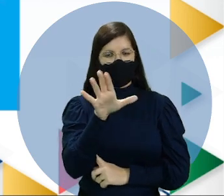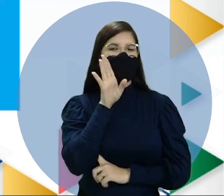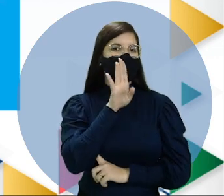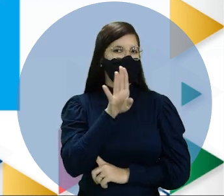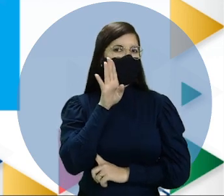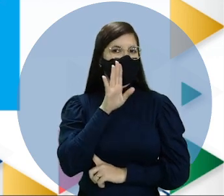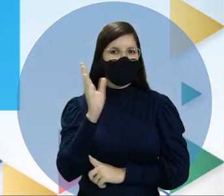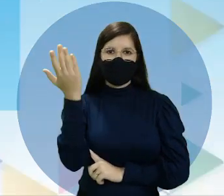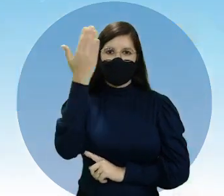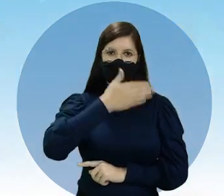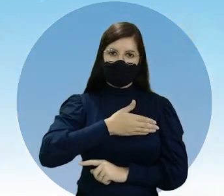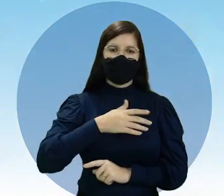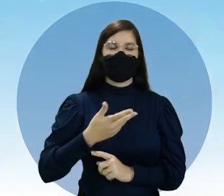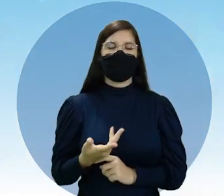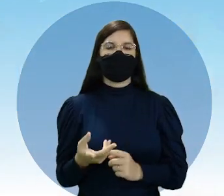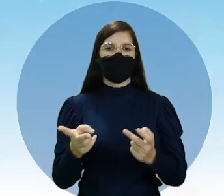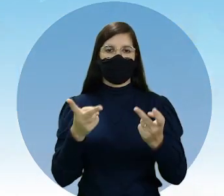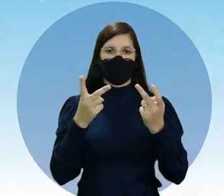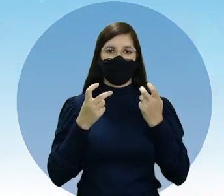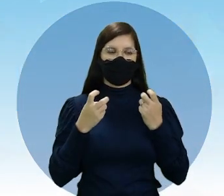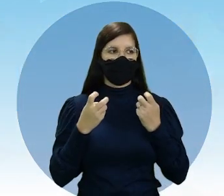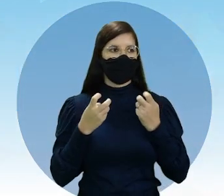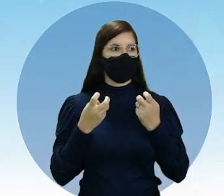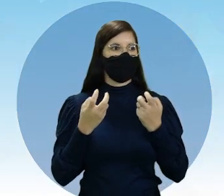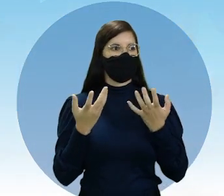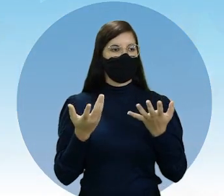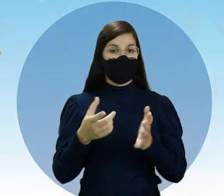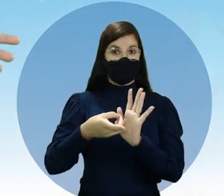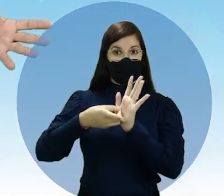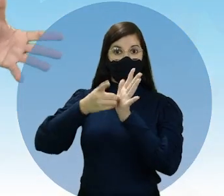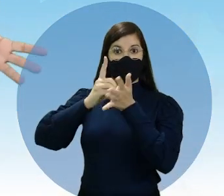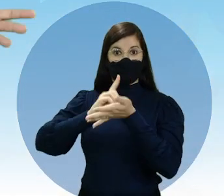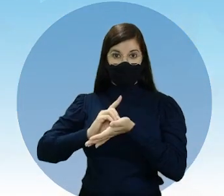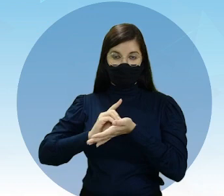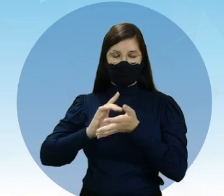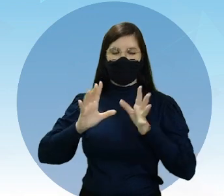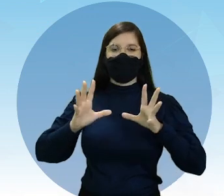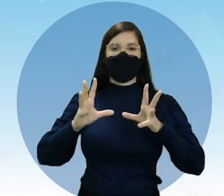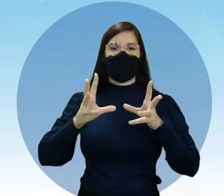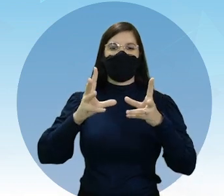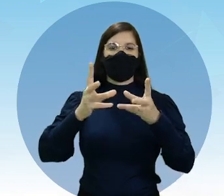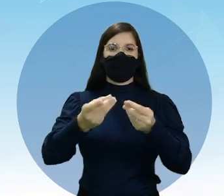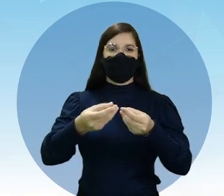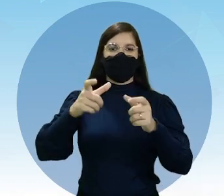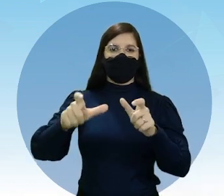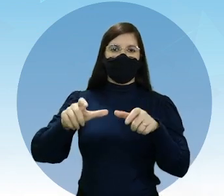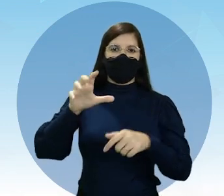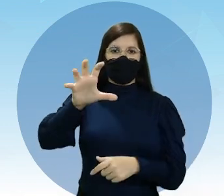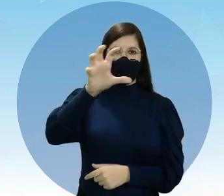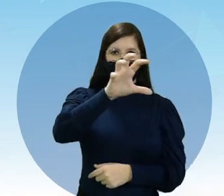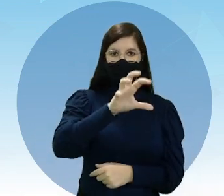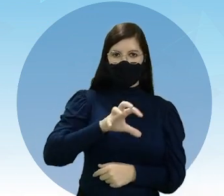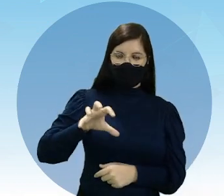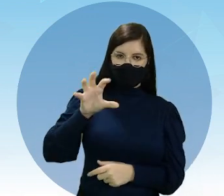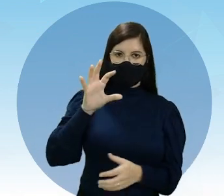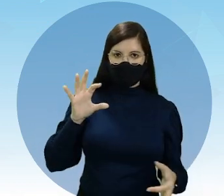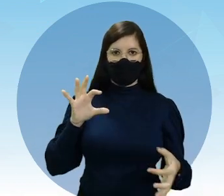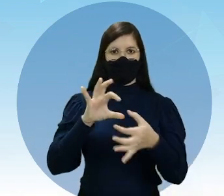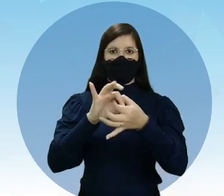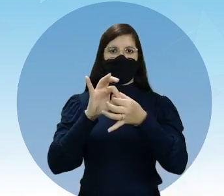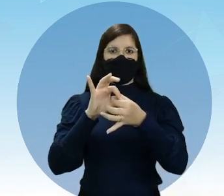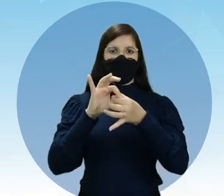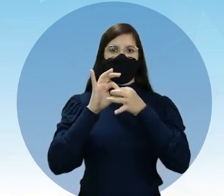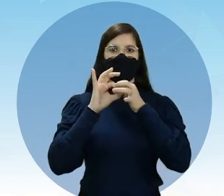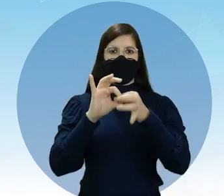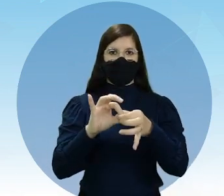ilustrativa e dá para observar que antes todas as terras, elas estavam o quê? Unidas.